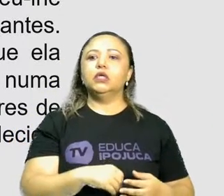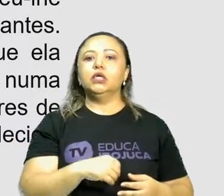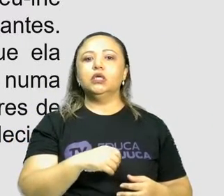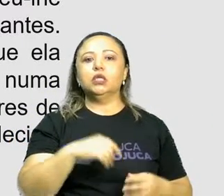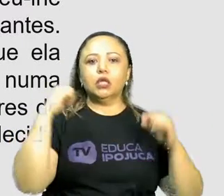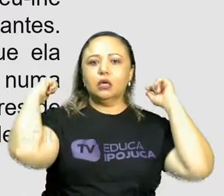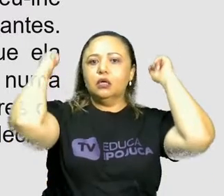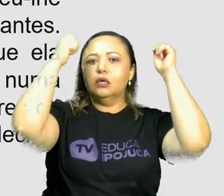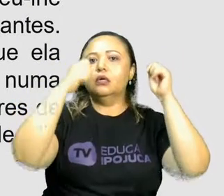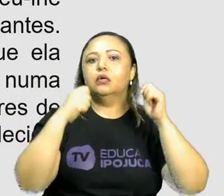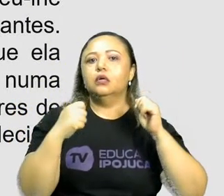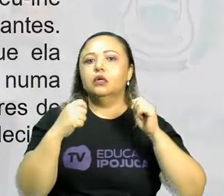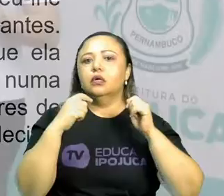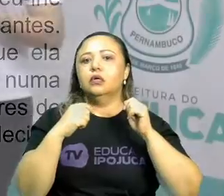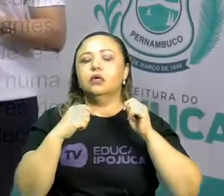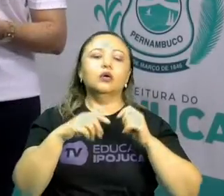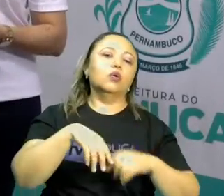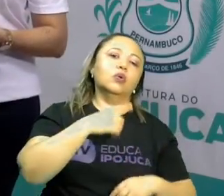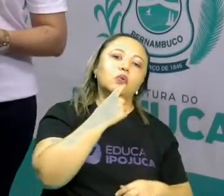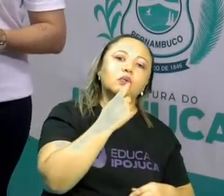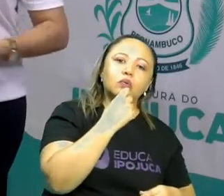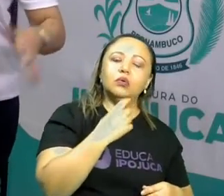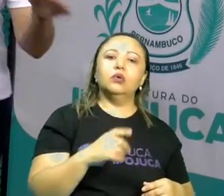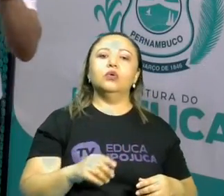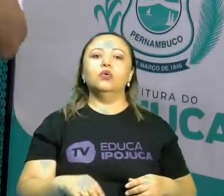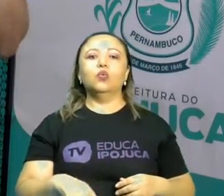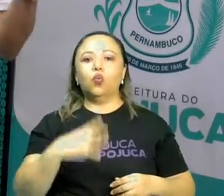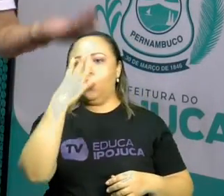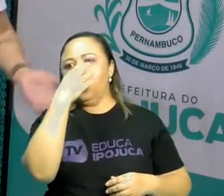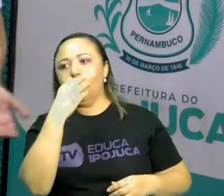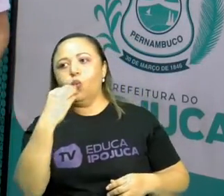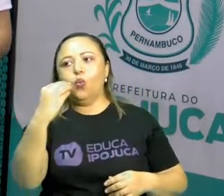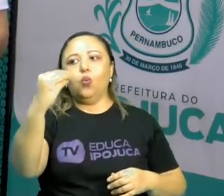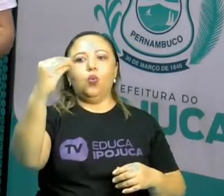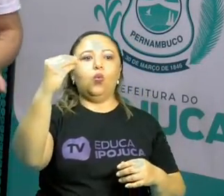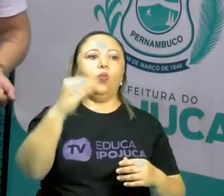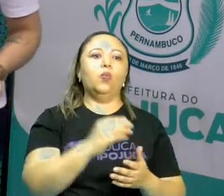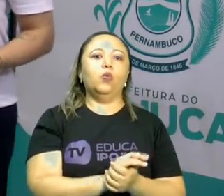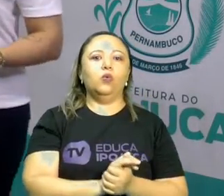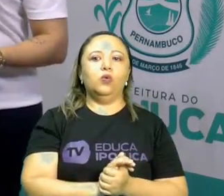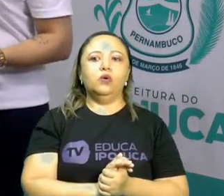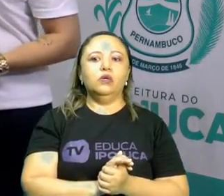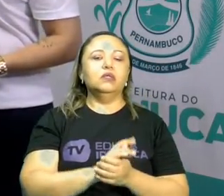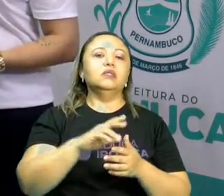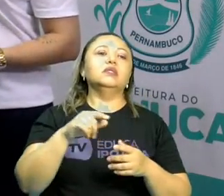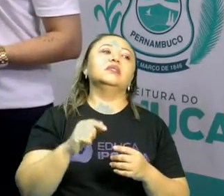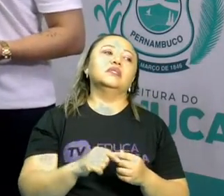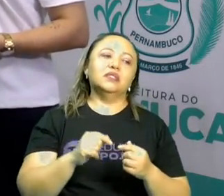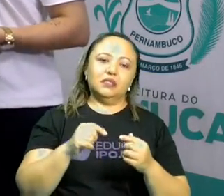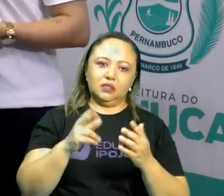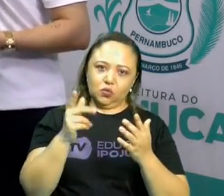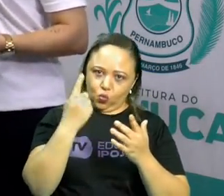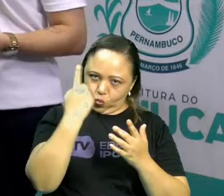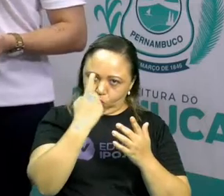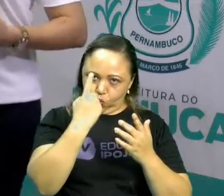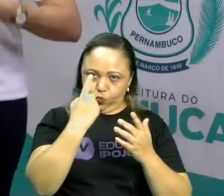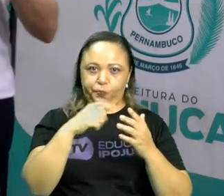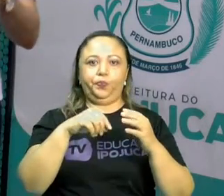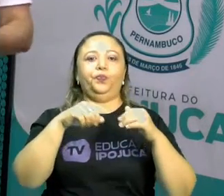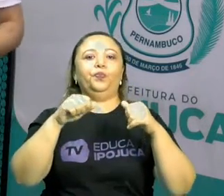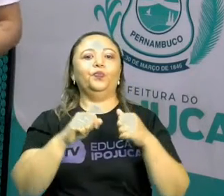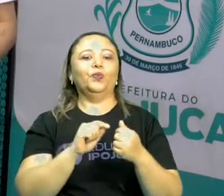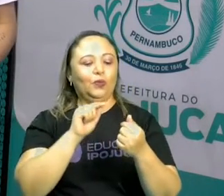devorá-la, mas não a devorou porque pensou que os caçadores poderiam ouvir o grito. Então, veja que a imagem 1